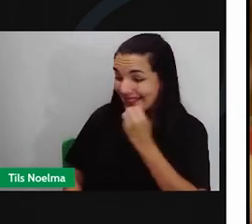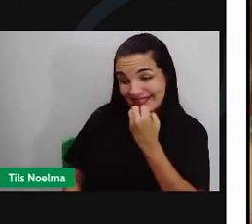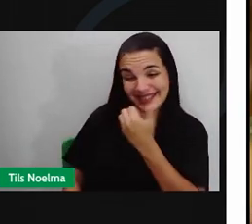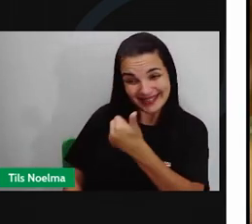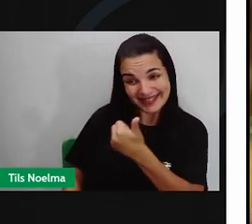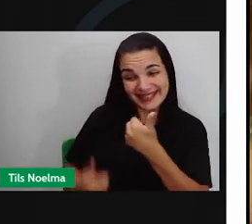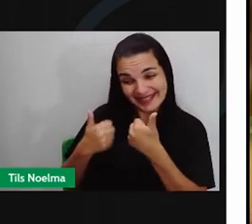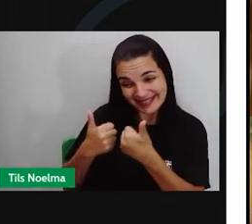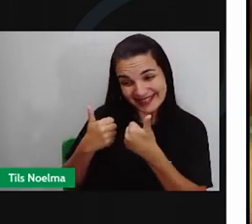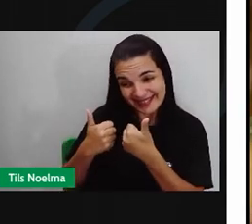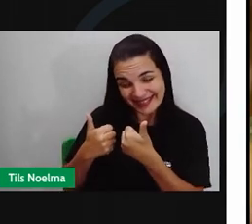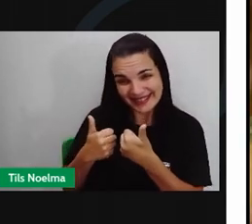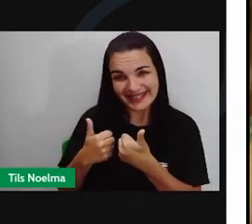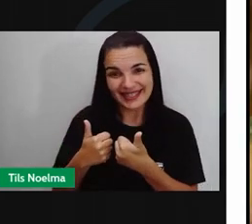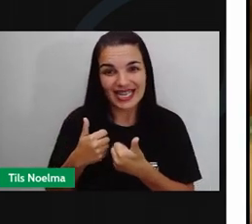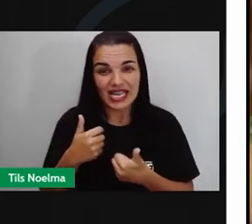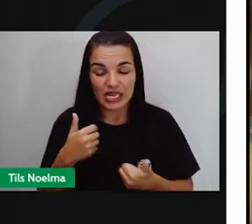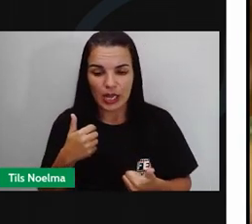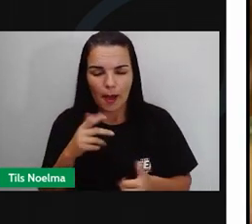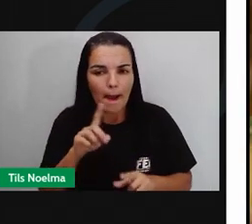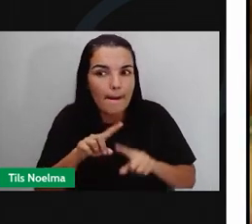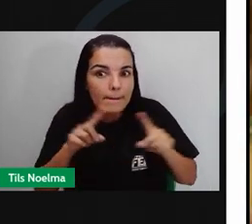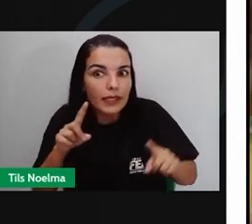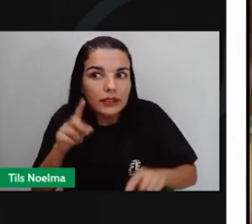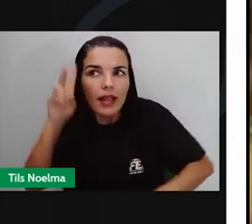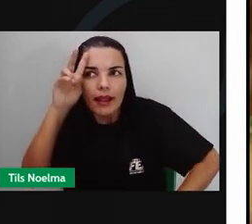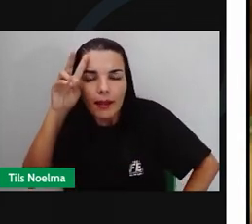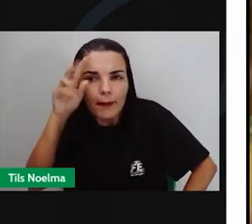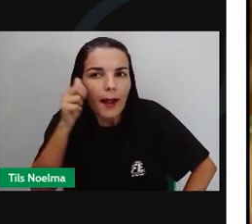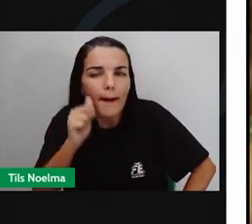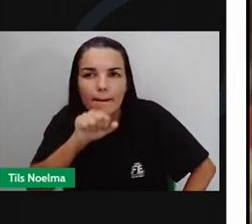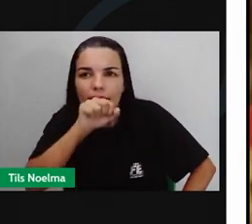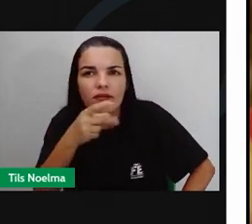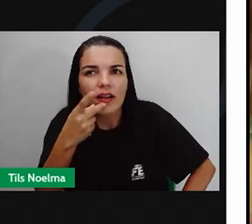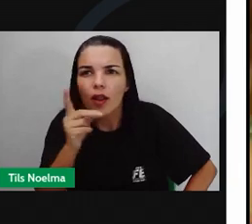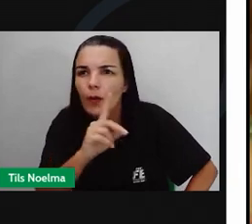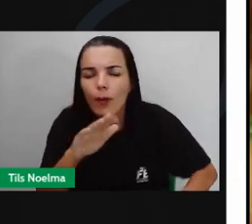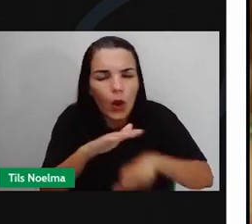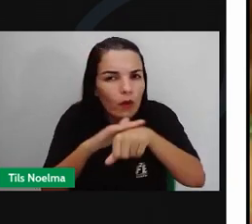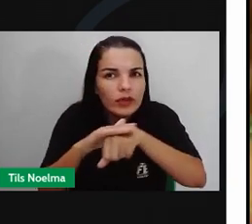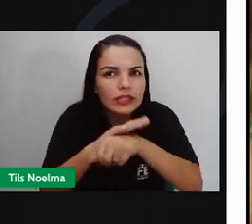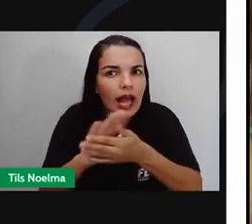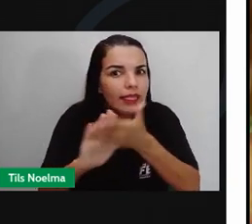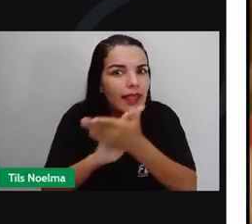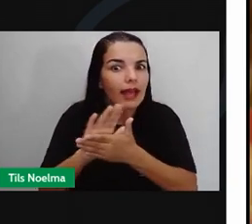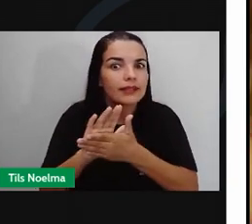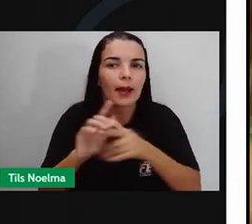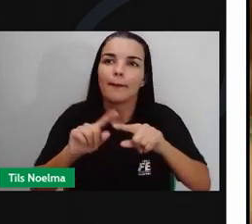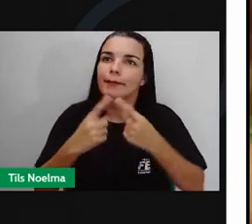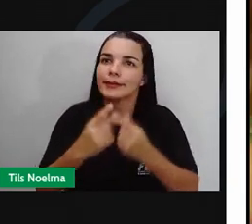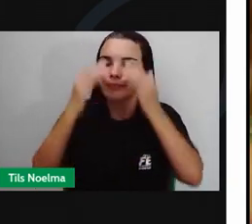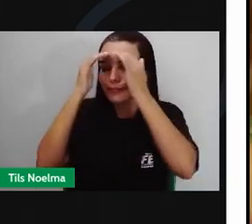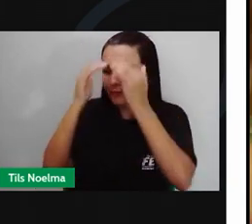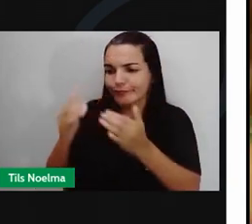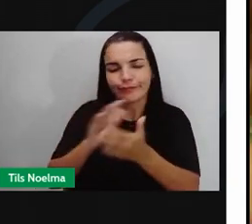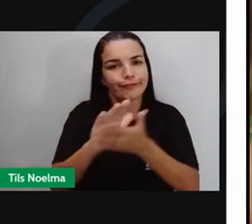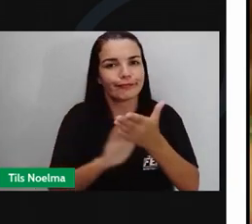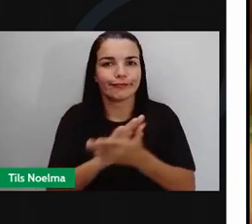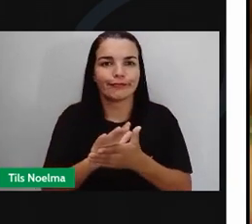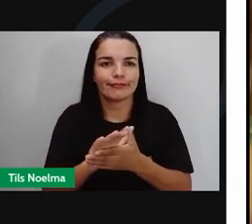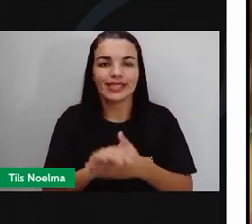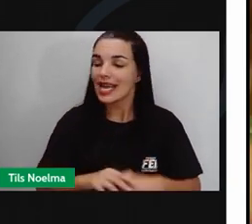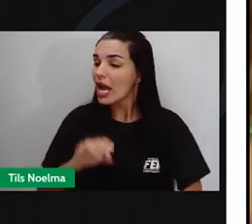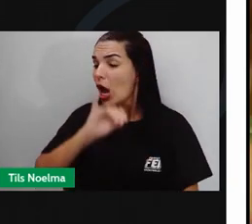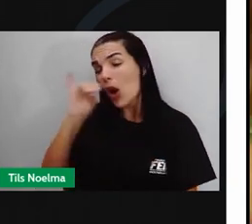A mamãe disse para ela Não conversar com estranhos Mas ela desobedeceu E conversou com o lobo Olá, seu